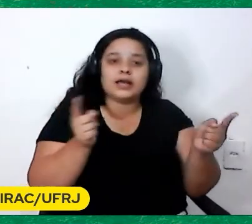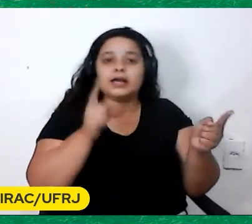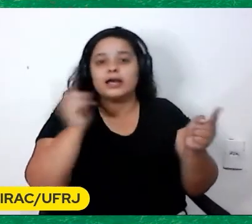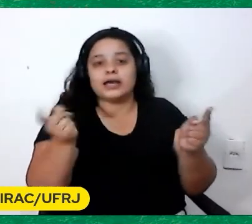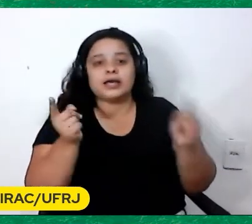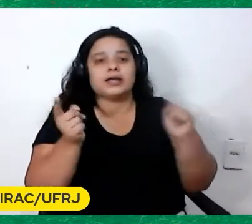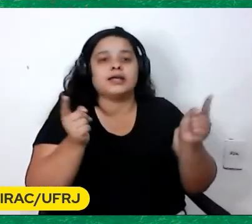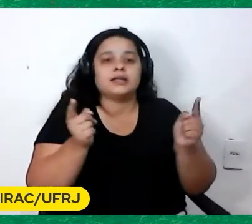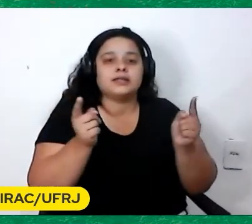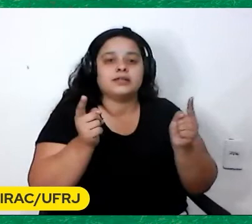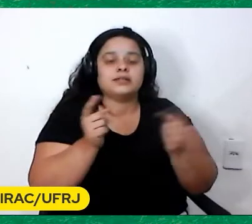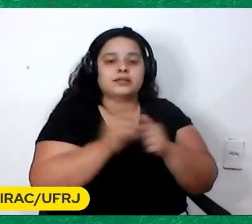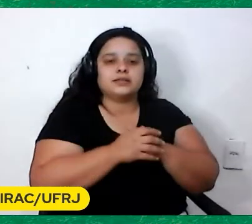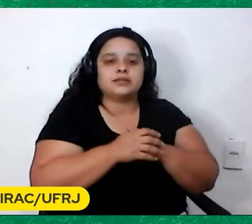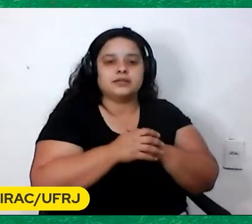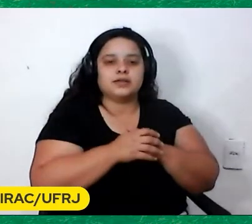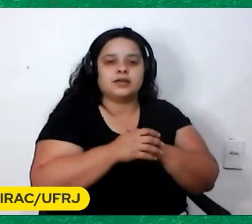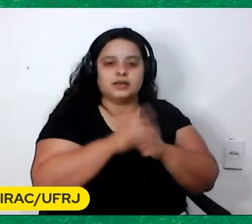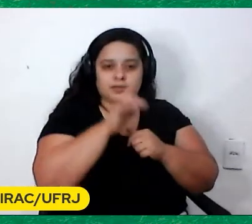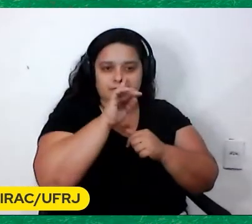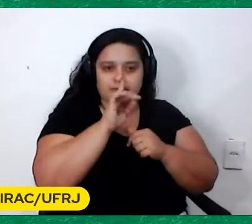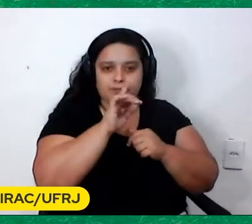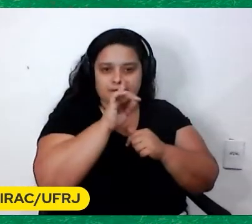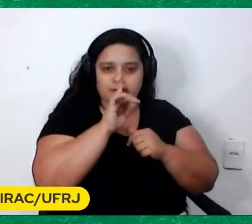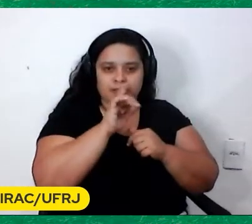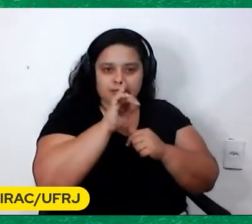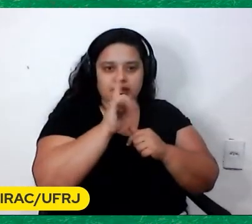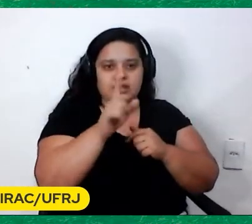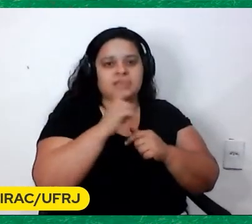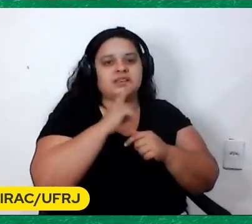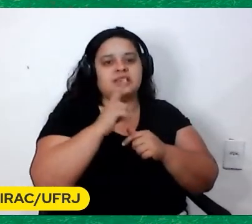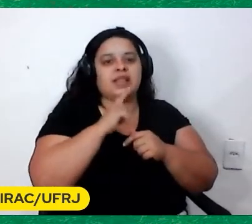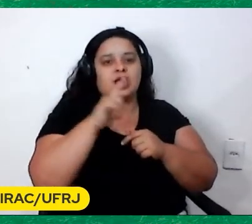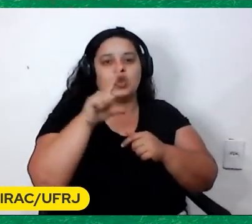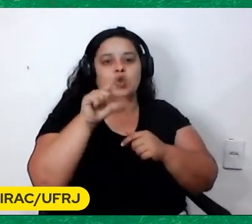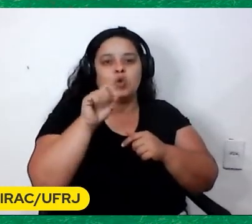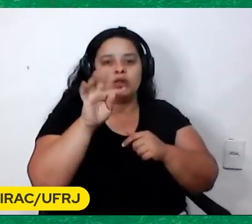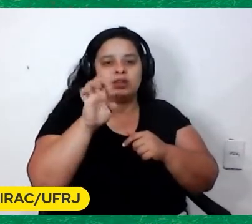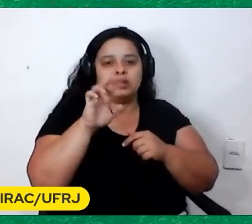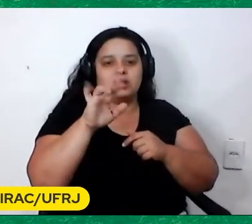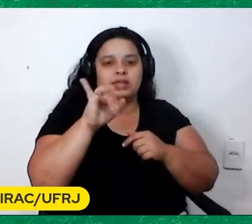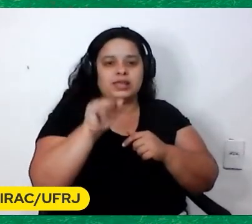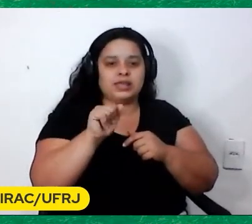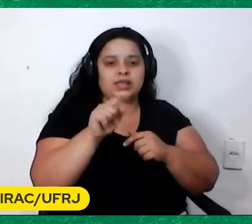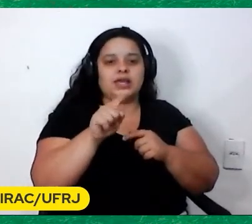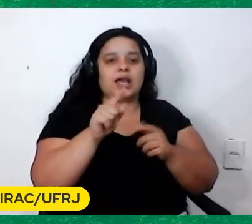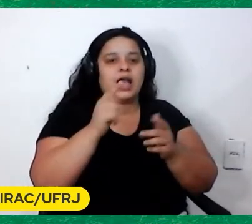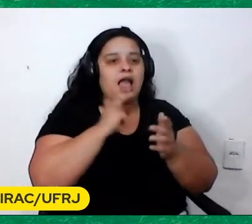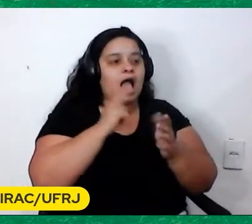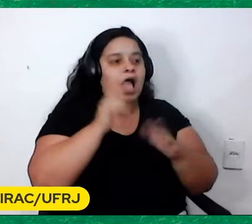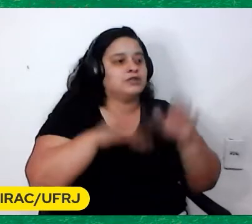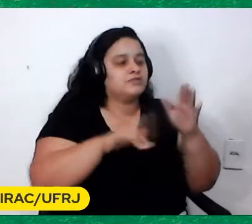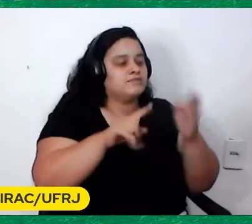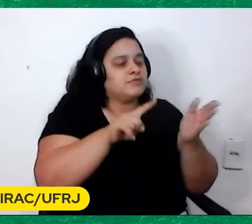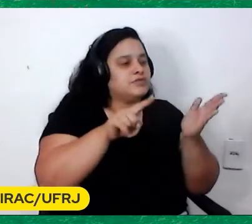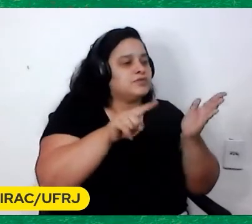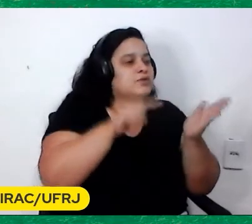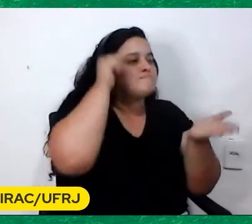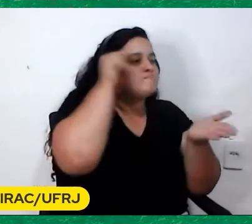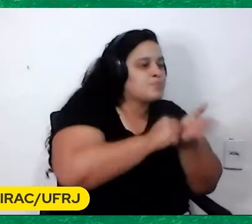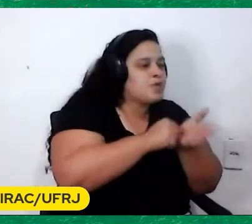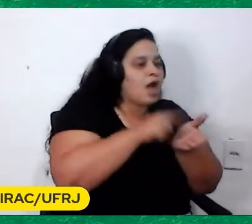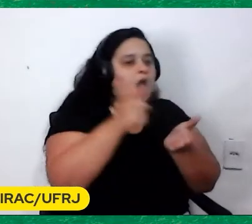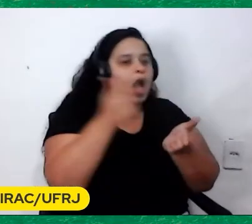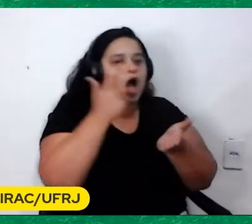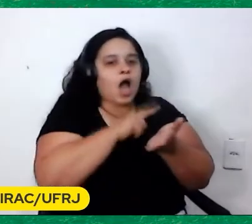Da loteria Esportiva Loteria esportiva Sim Aquele também Era um estudo Profundo Realmente Eram